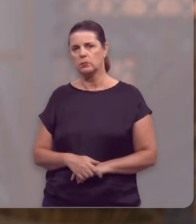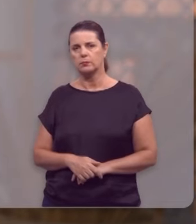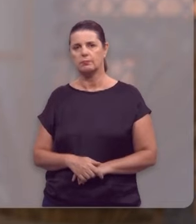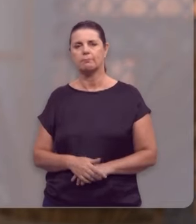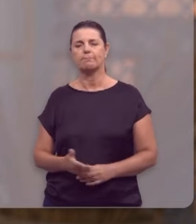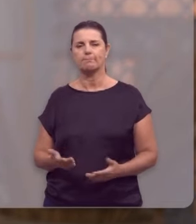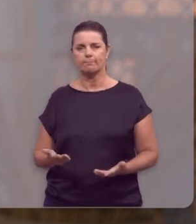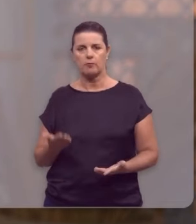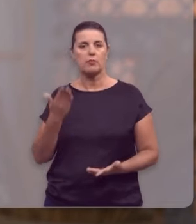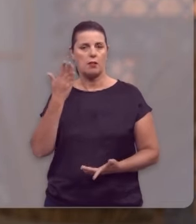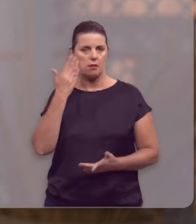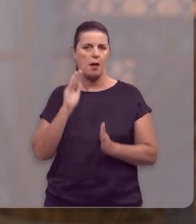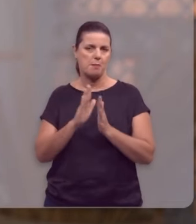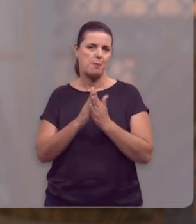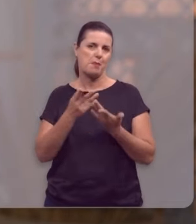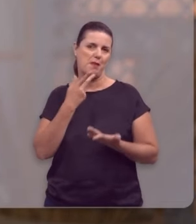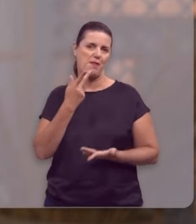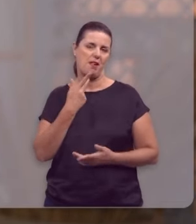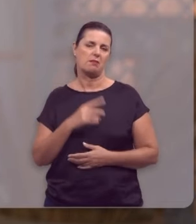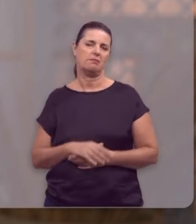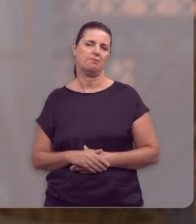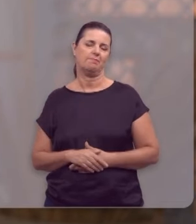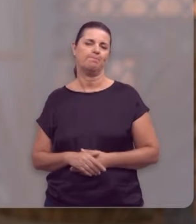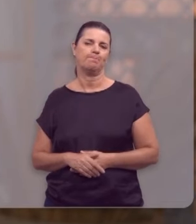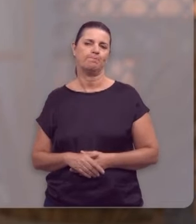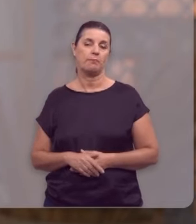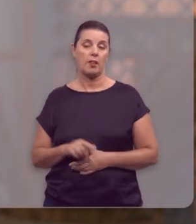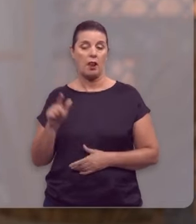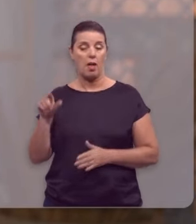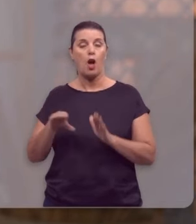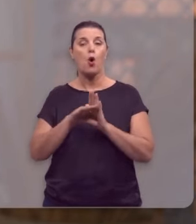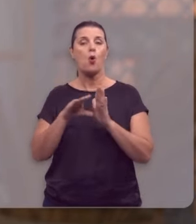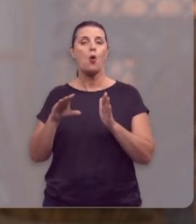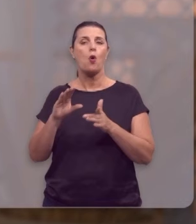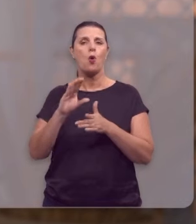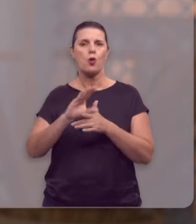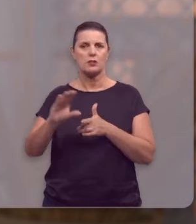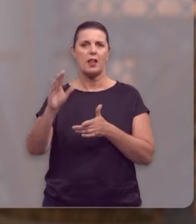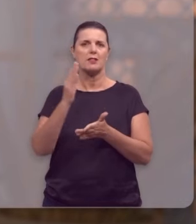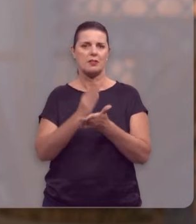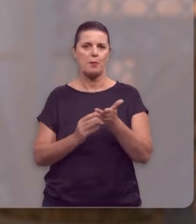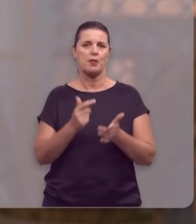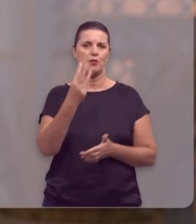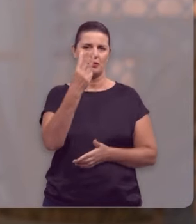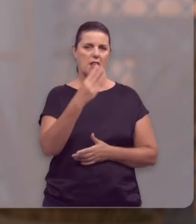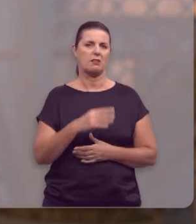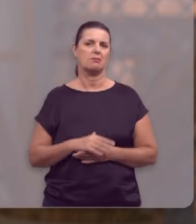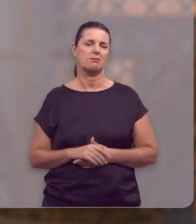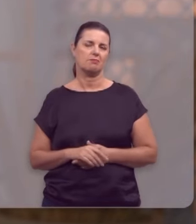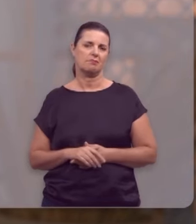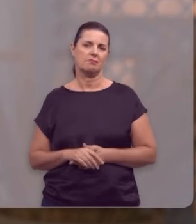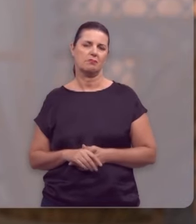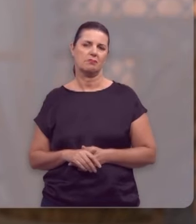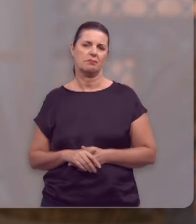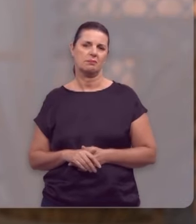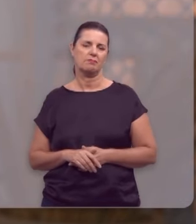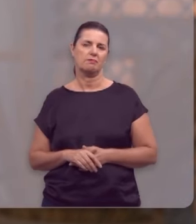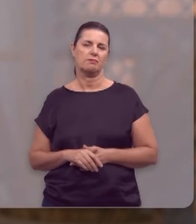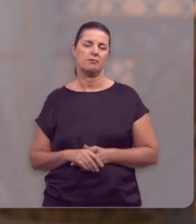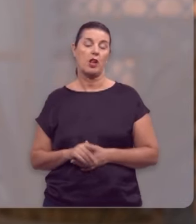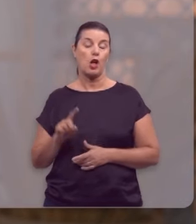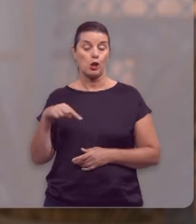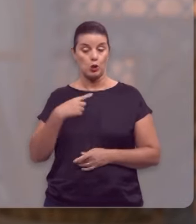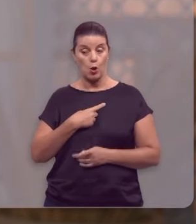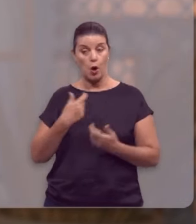Sabe o a Bíblia diz? Lá em Colossenses, capítulo 3. É que nós